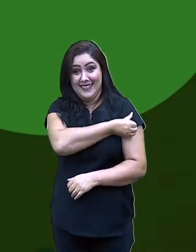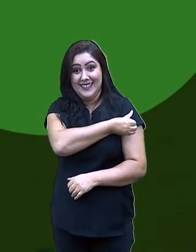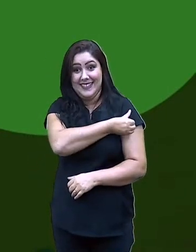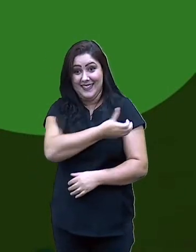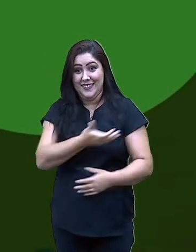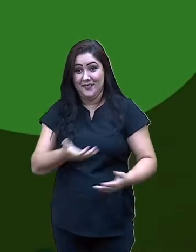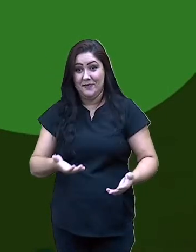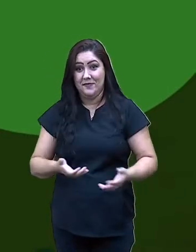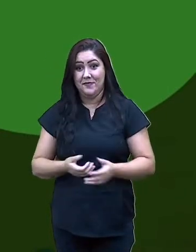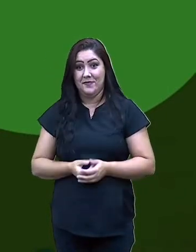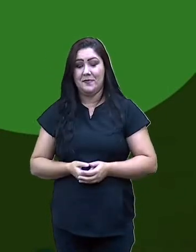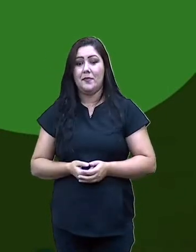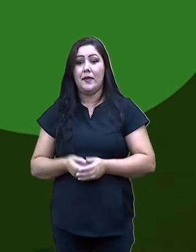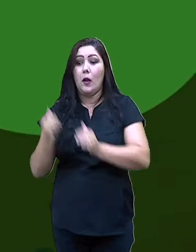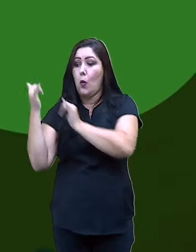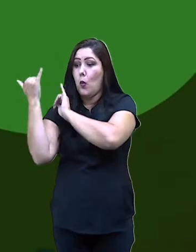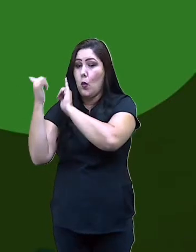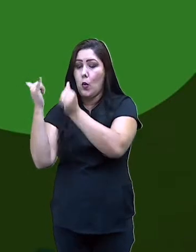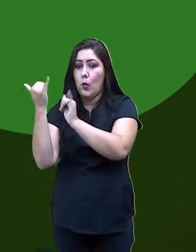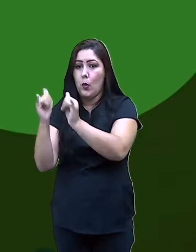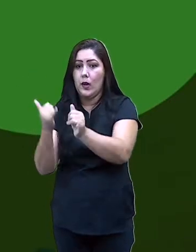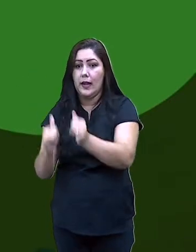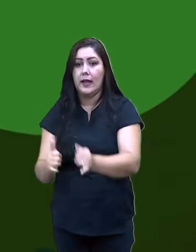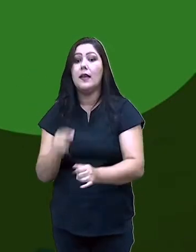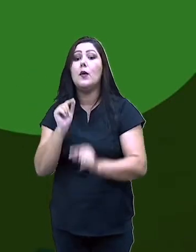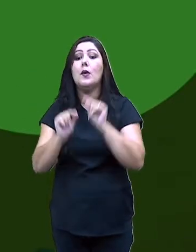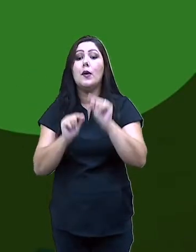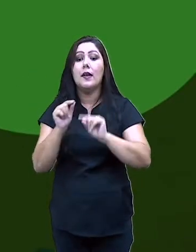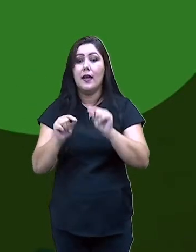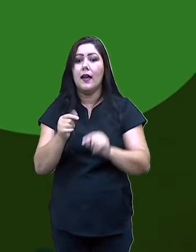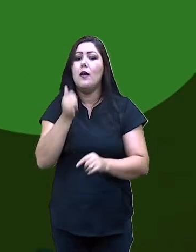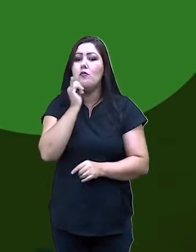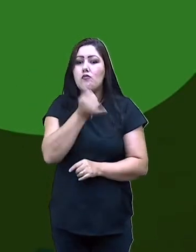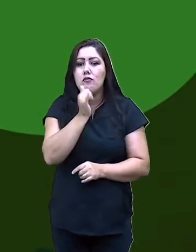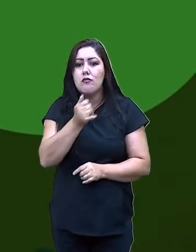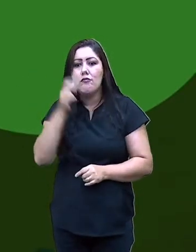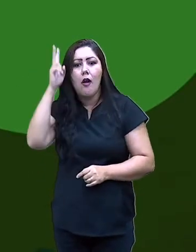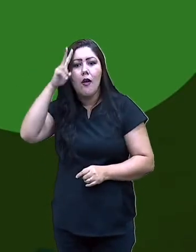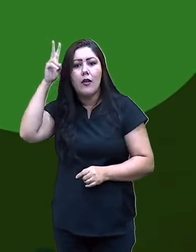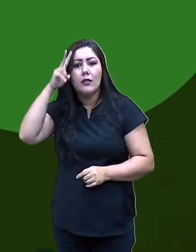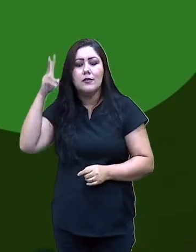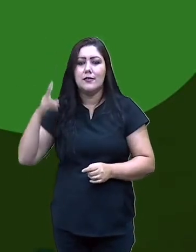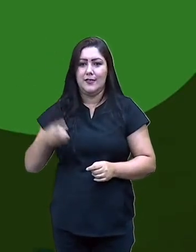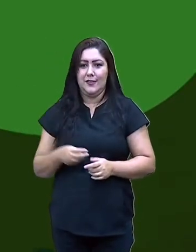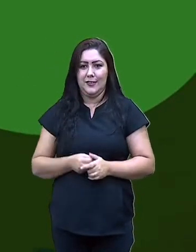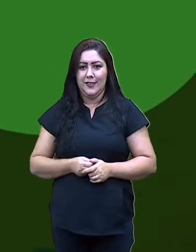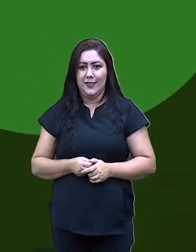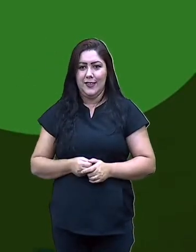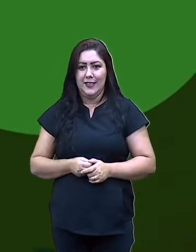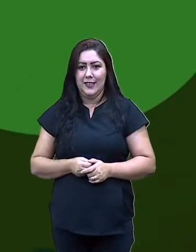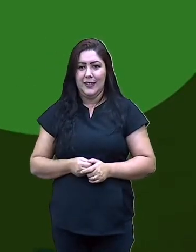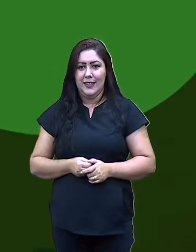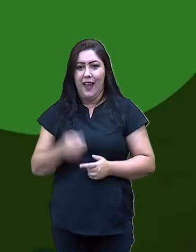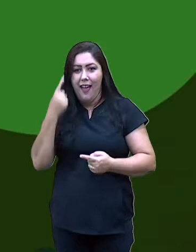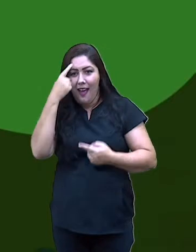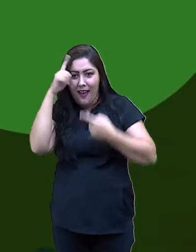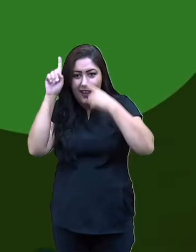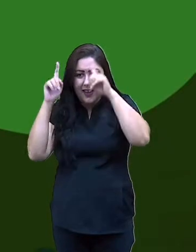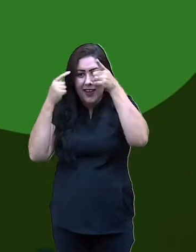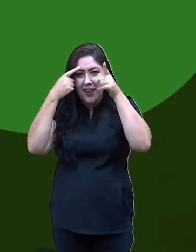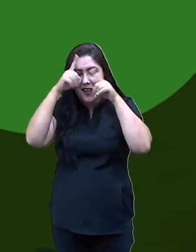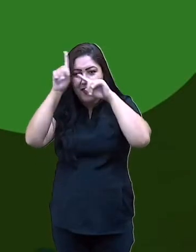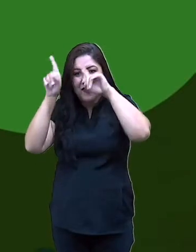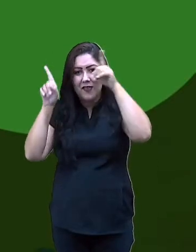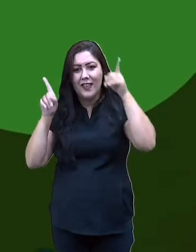Lenda é uma narrativa, que é uma história fictícia, que é contada